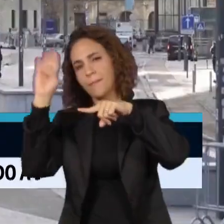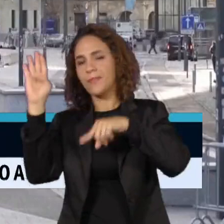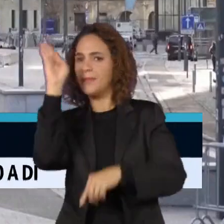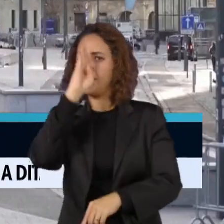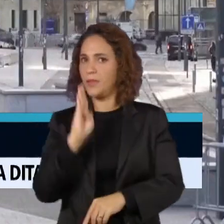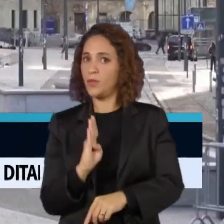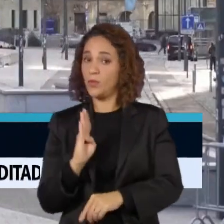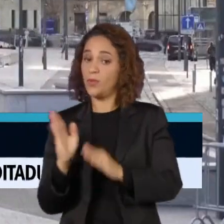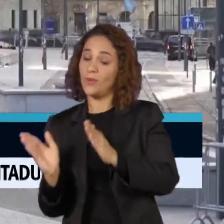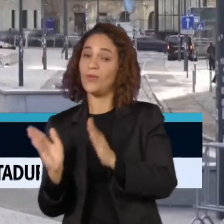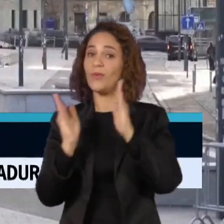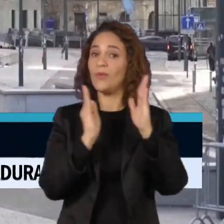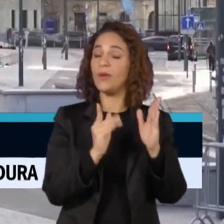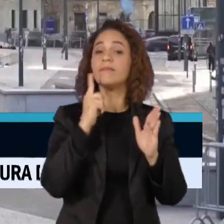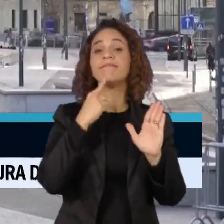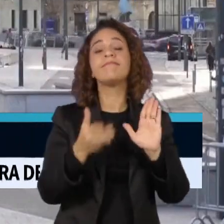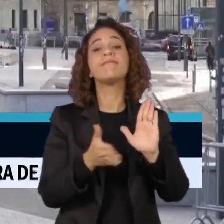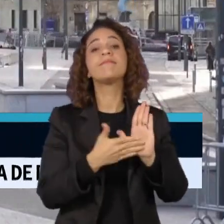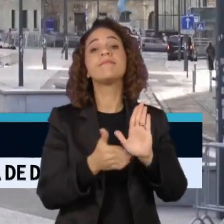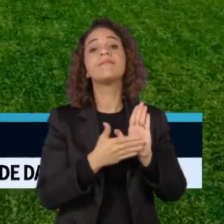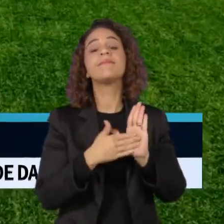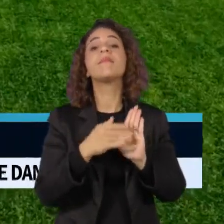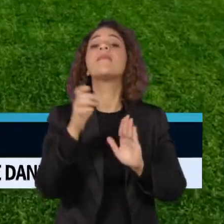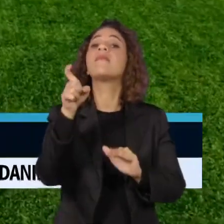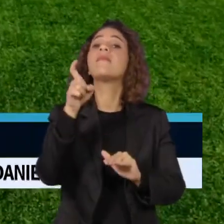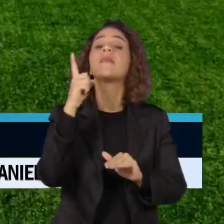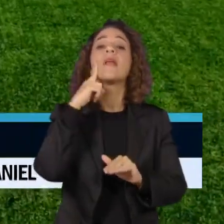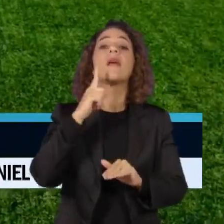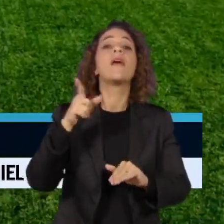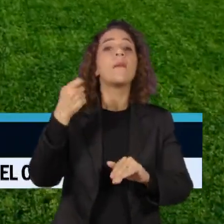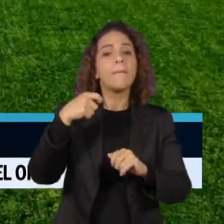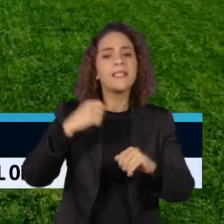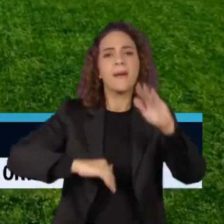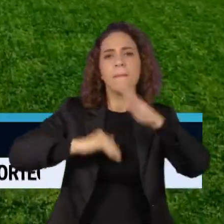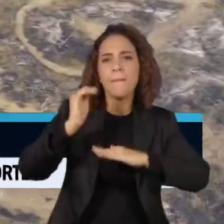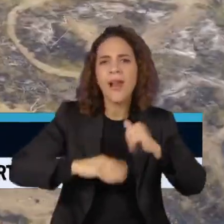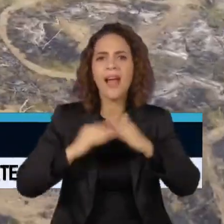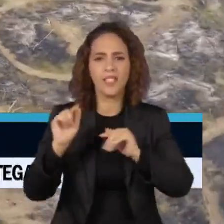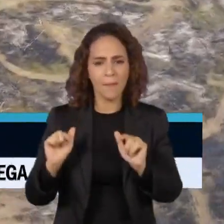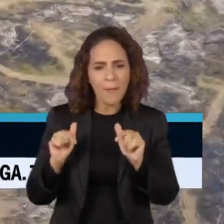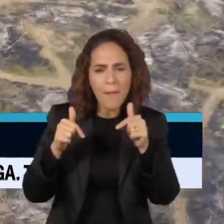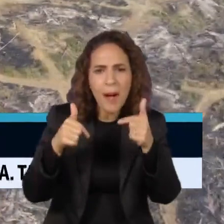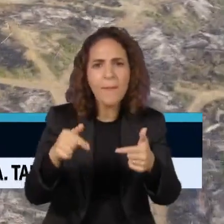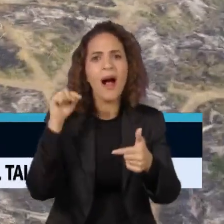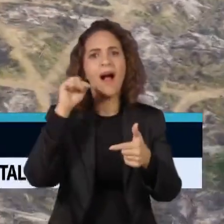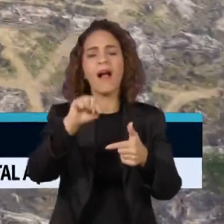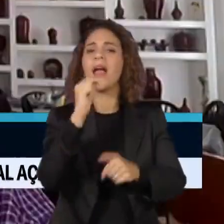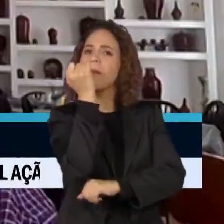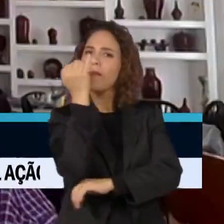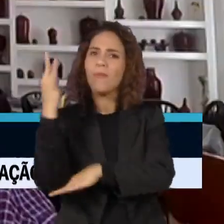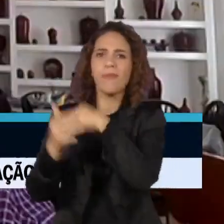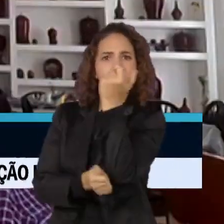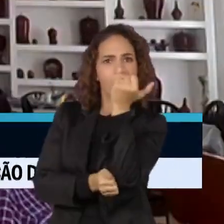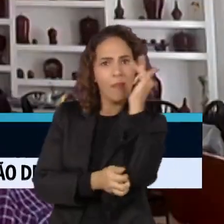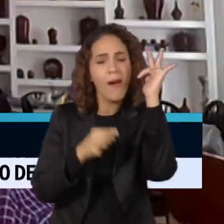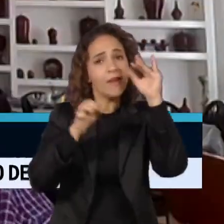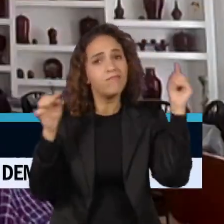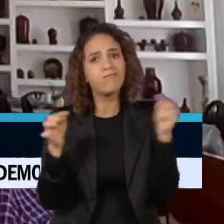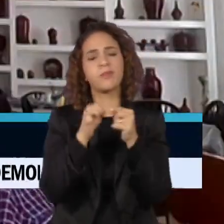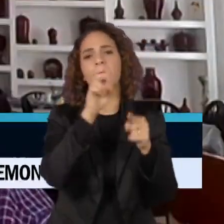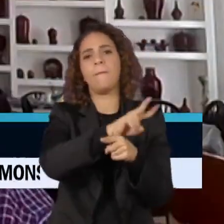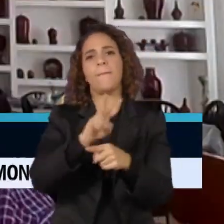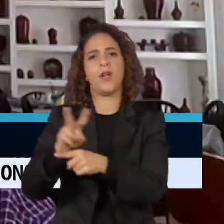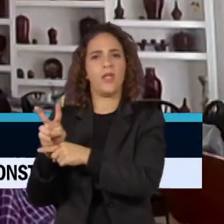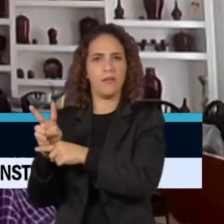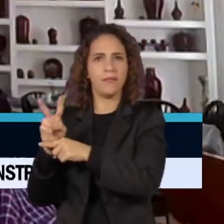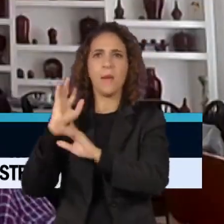Do outro, a cobrança da Europa por práticas sustentáveis e produtos livres de desmatamento. O acordo está praticamente